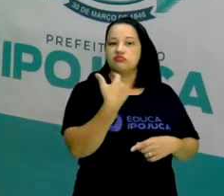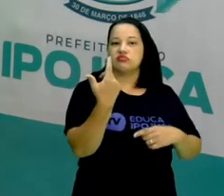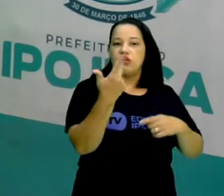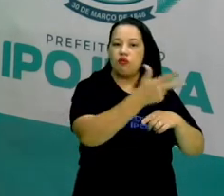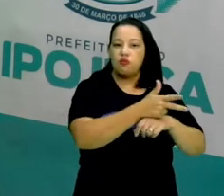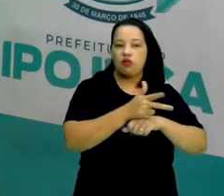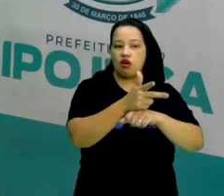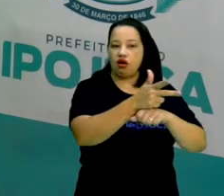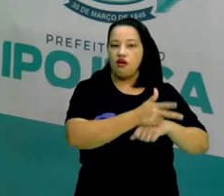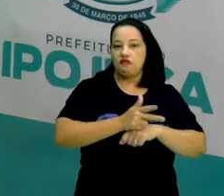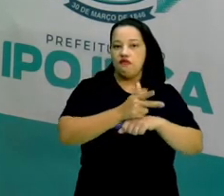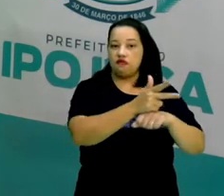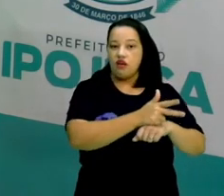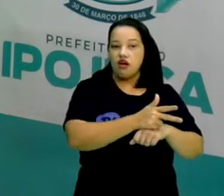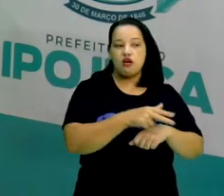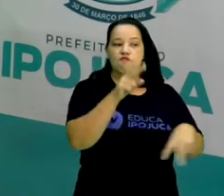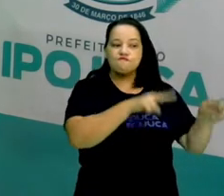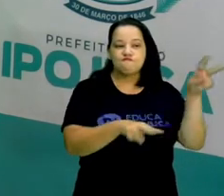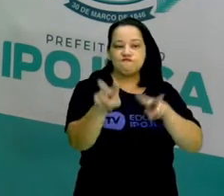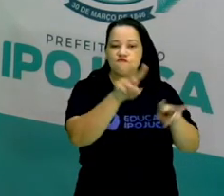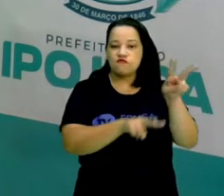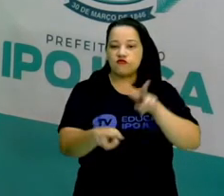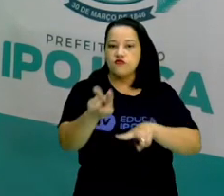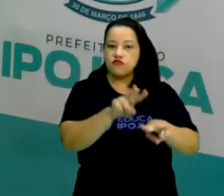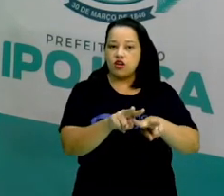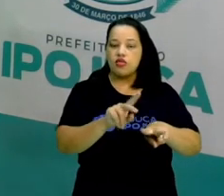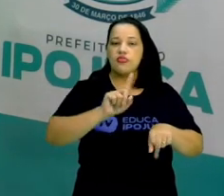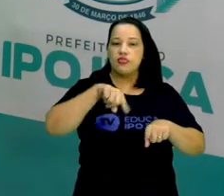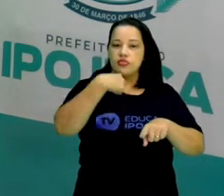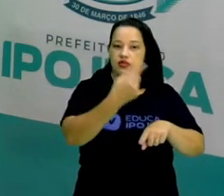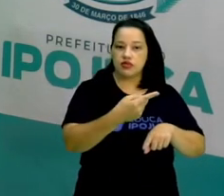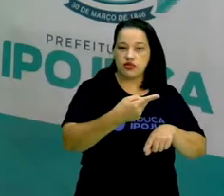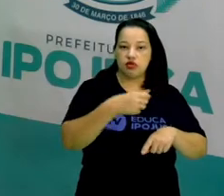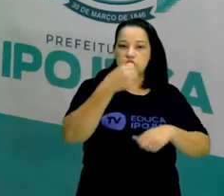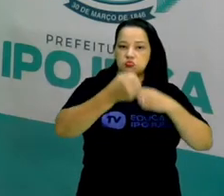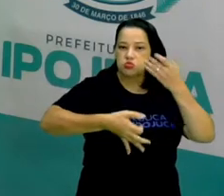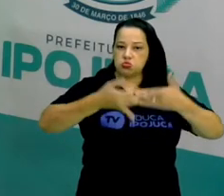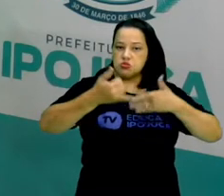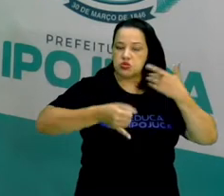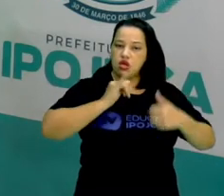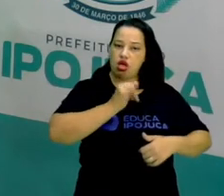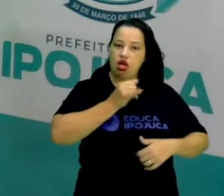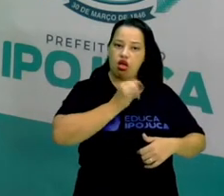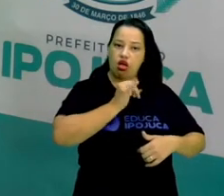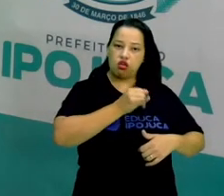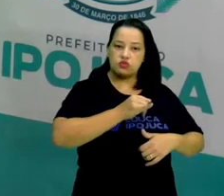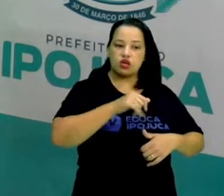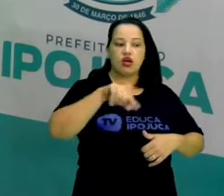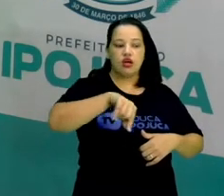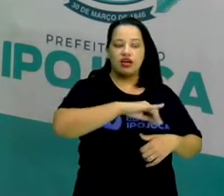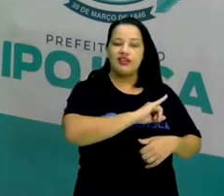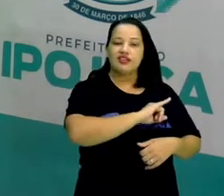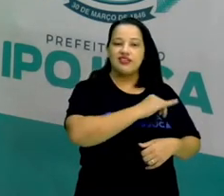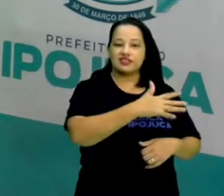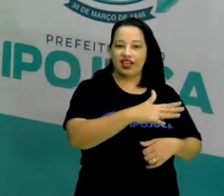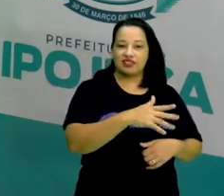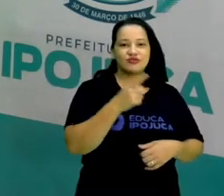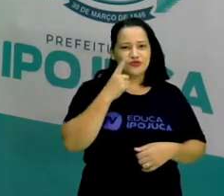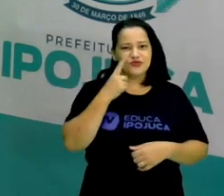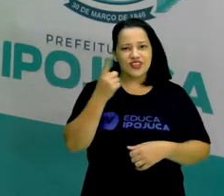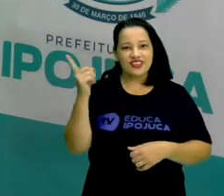estudantes fazendo relatos orais sobre a nossa cidade. Vamos conferir?